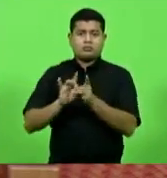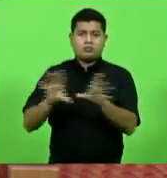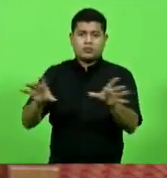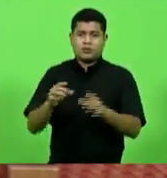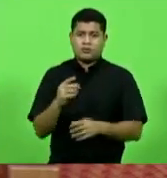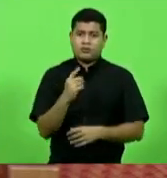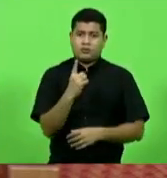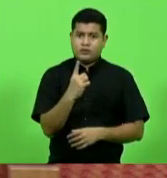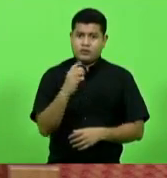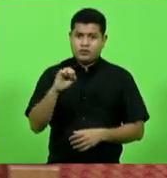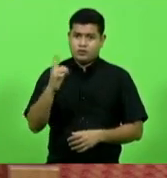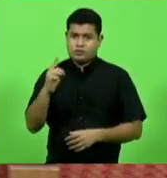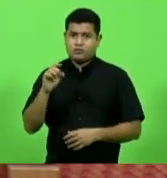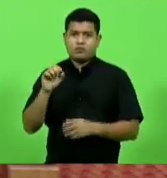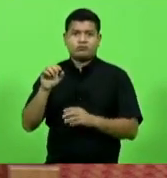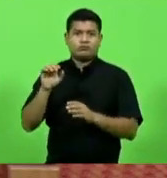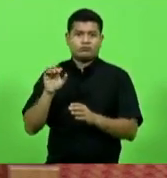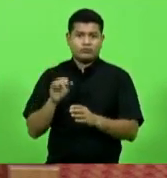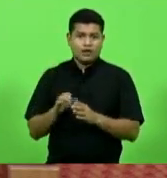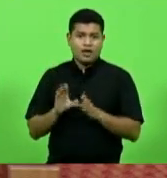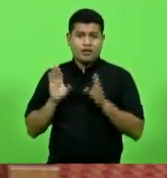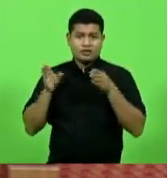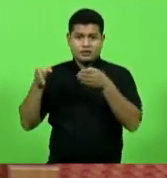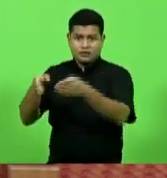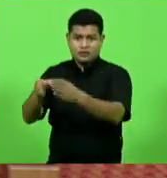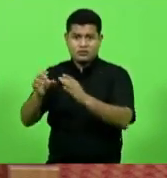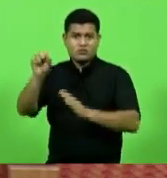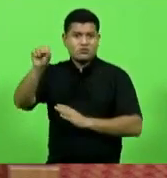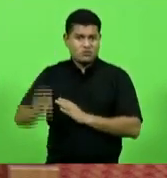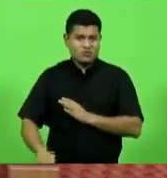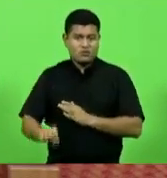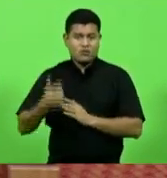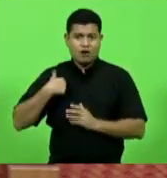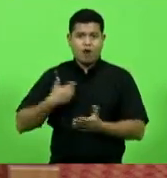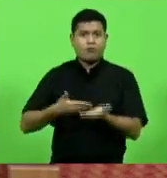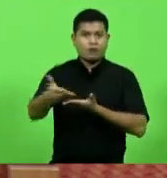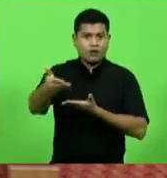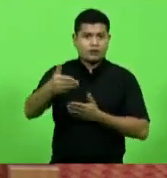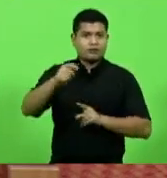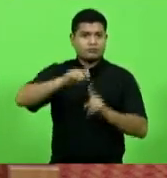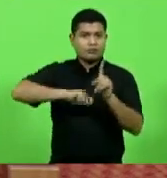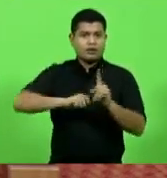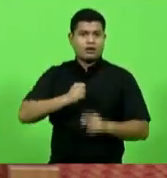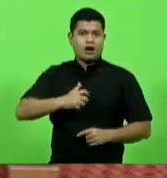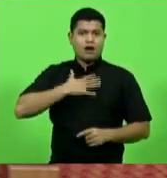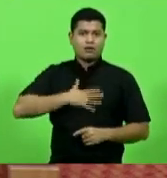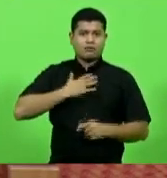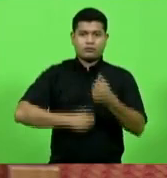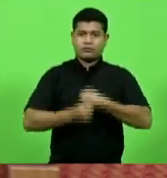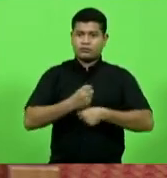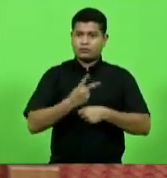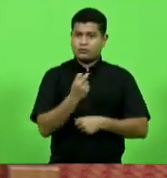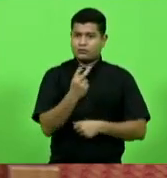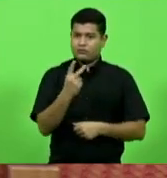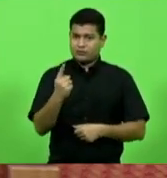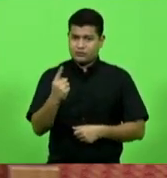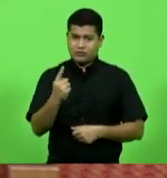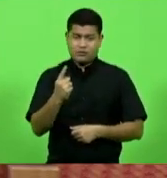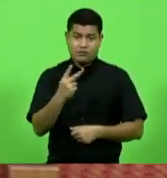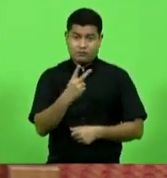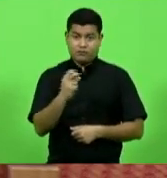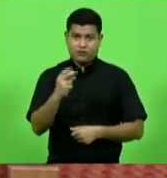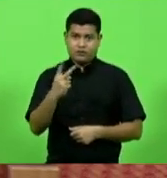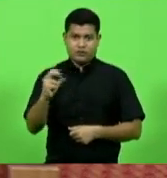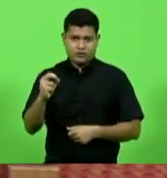passado essas obras iriam iniciar então queria fazer esse protesto e acho que o presidente